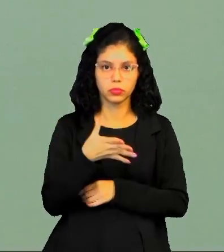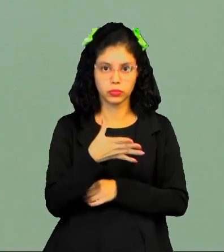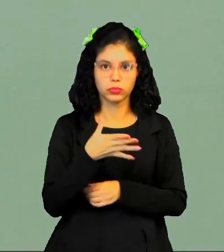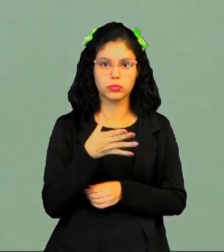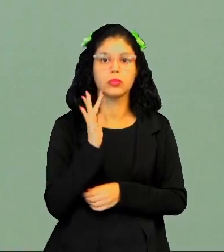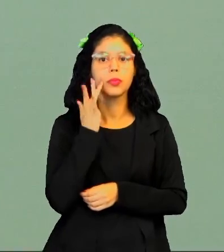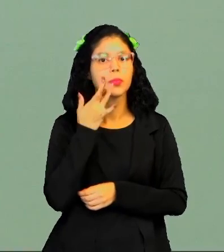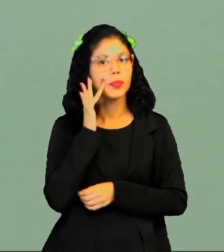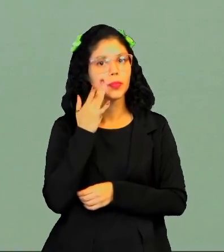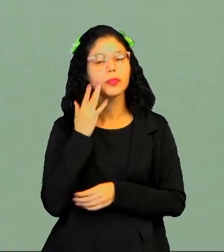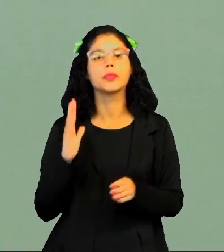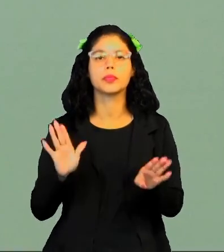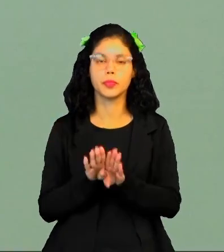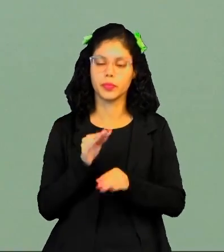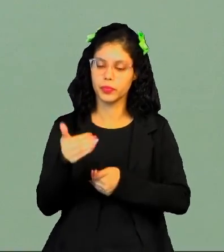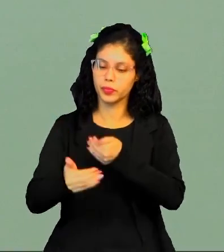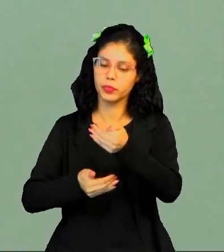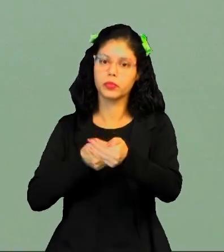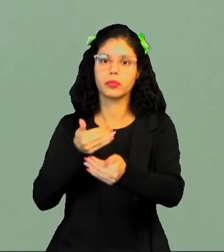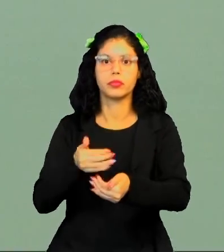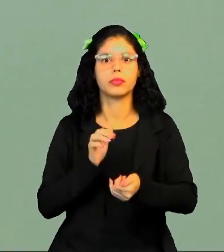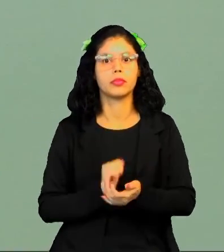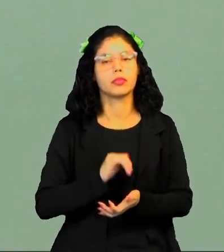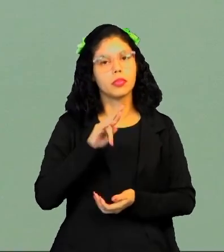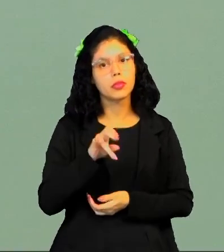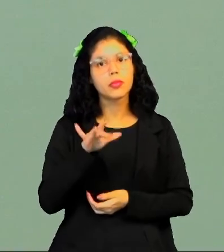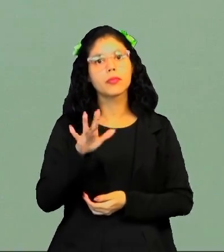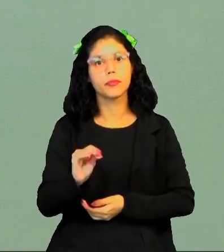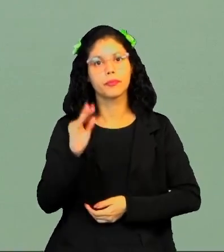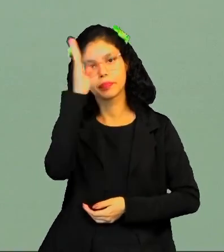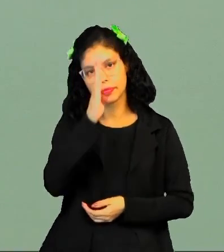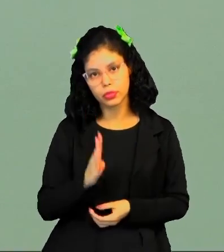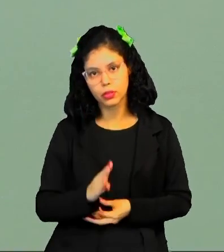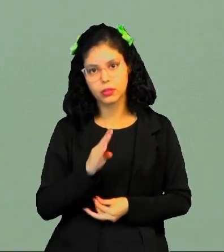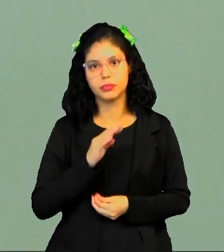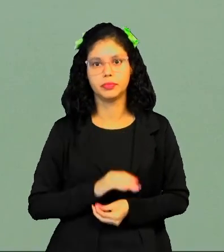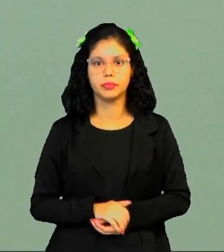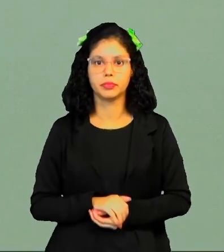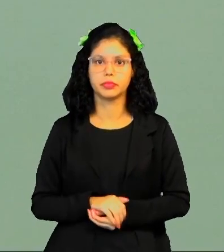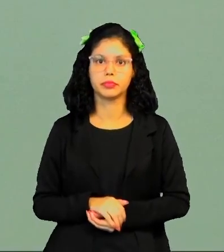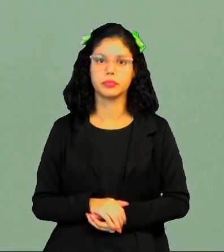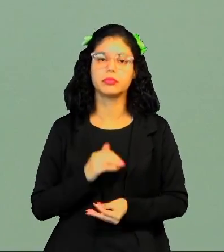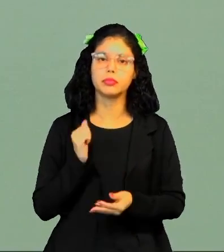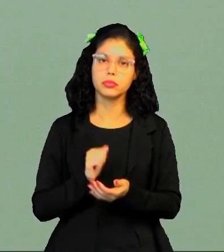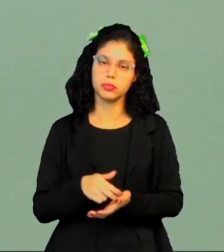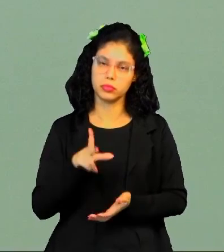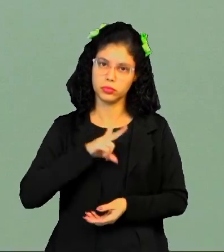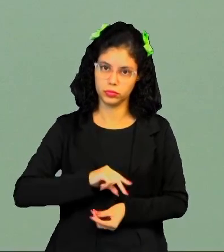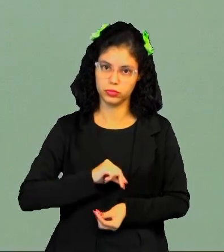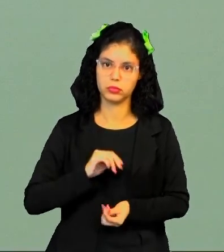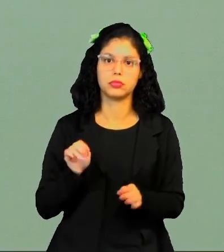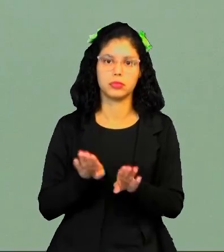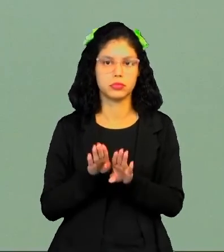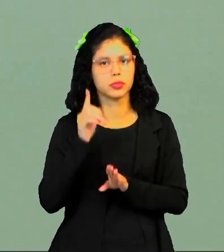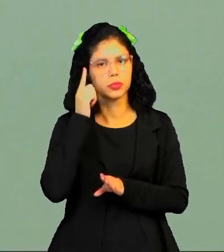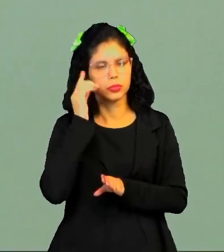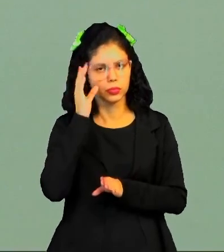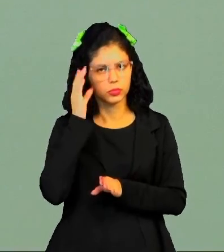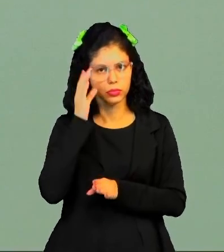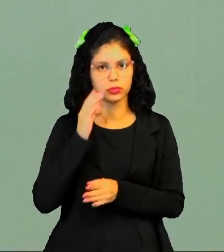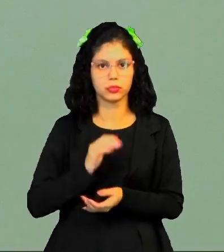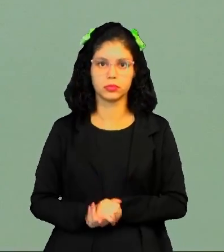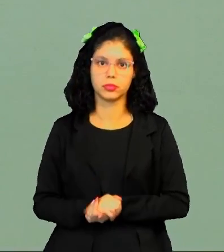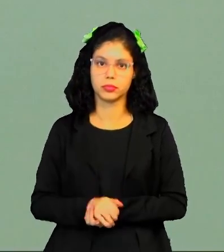lavras de ouro e nesse processo de interiorização do Brasil. E a coroa portuguesa, né, os intendentes, né, tinham plena consciência